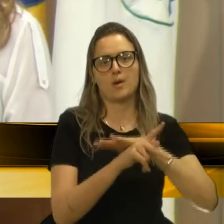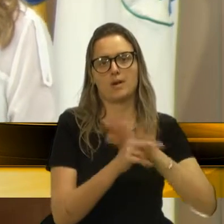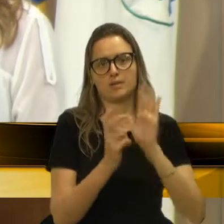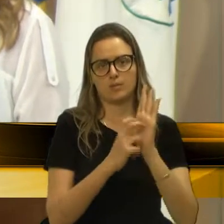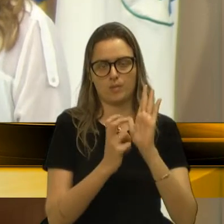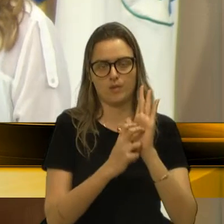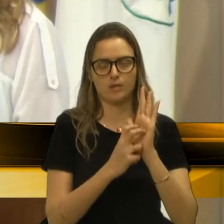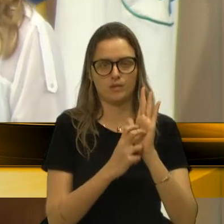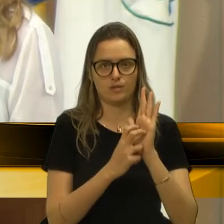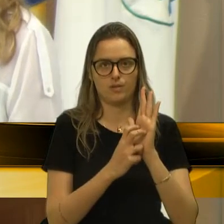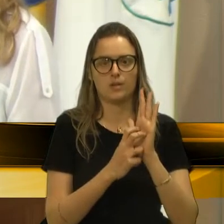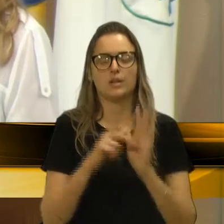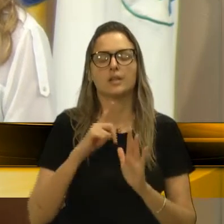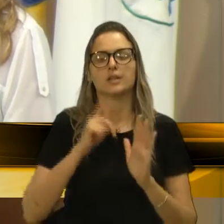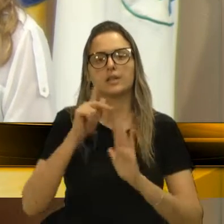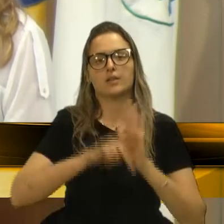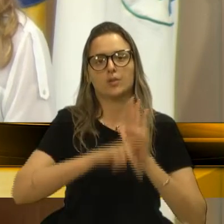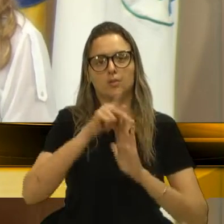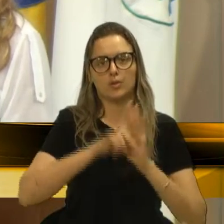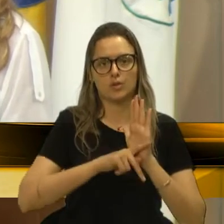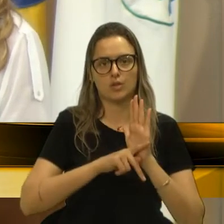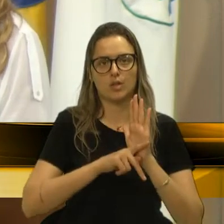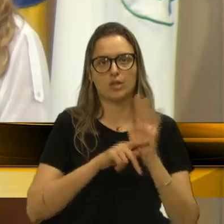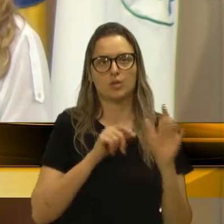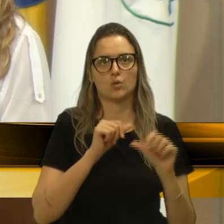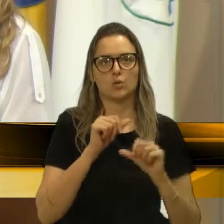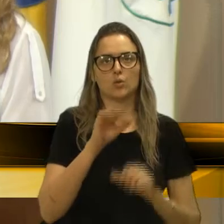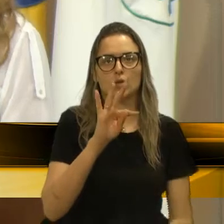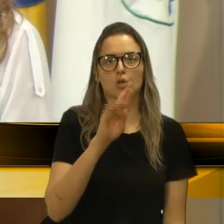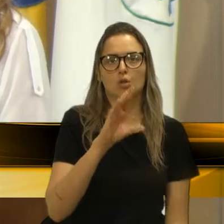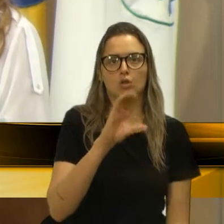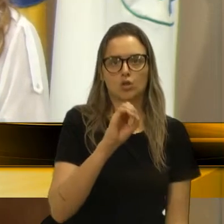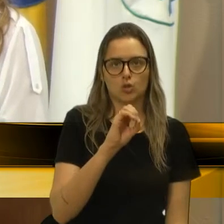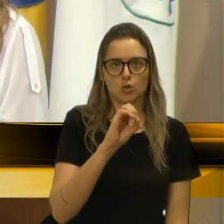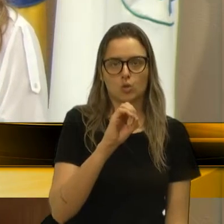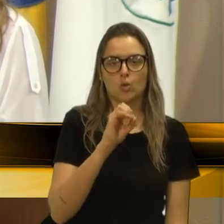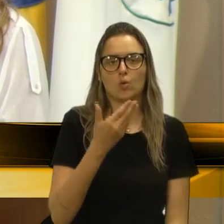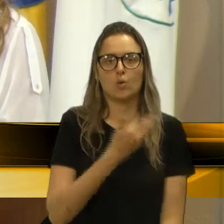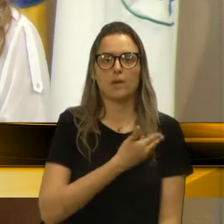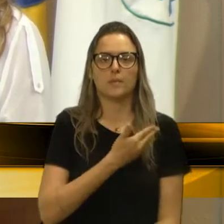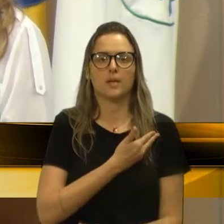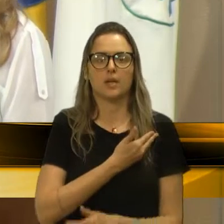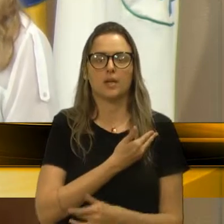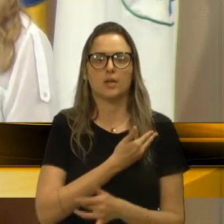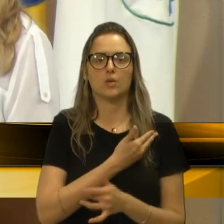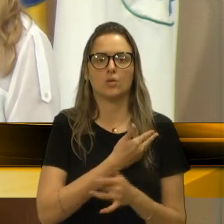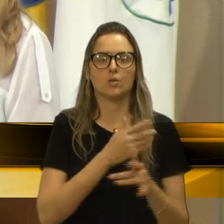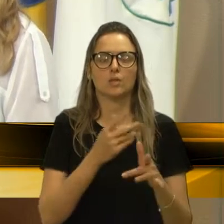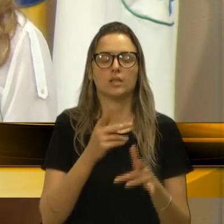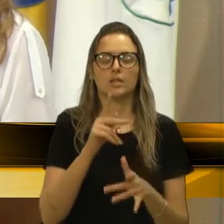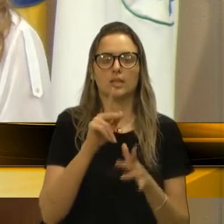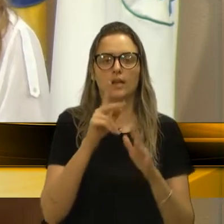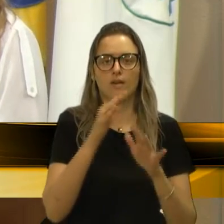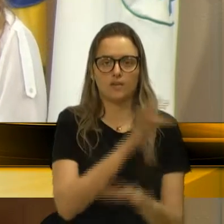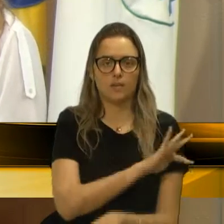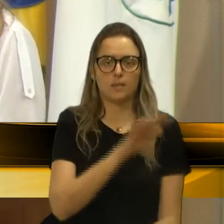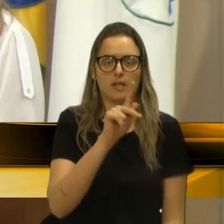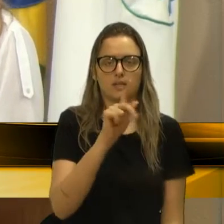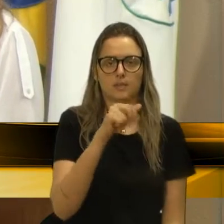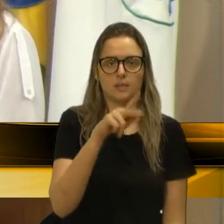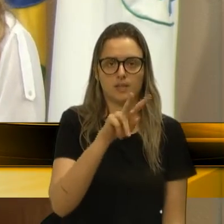aquele projeto Troco Amigo, da farmácia Panvel, o Lions Club, com a